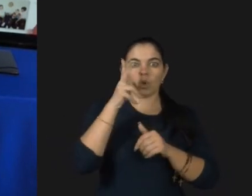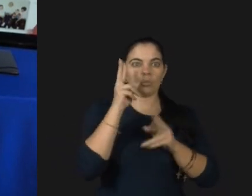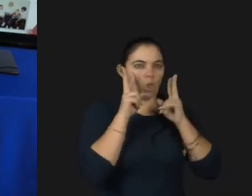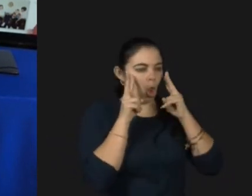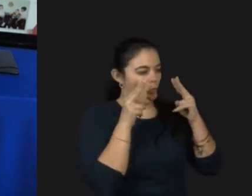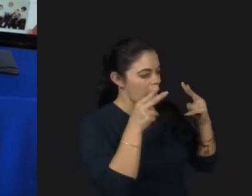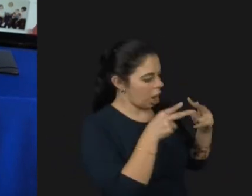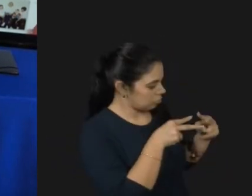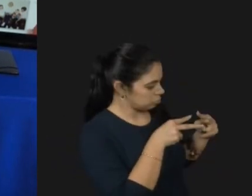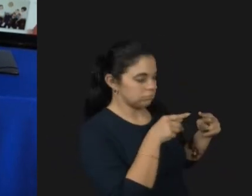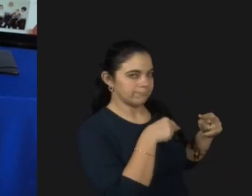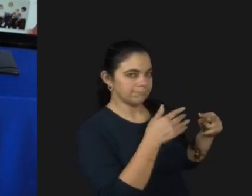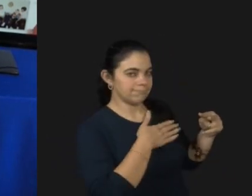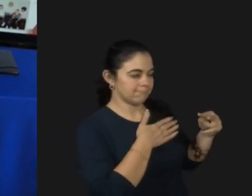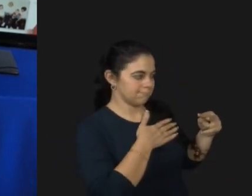voltados na minha direção.